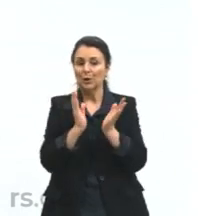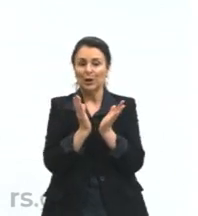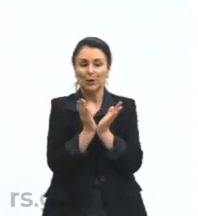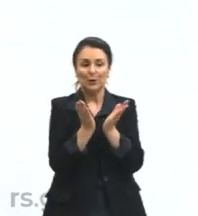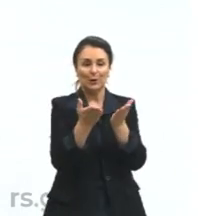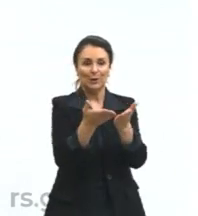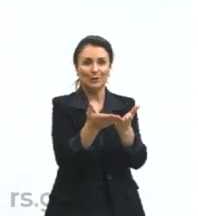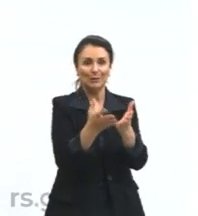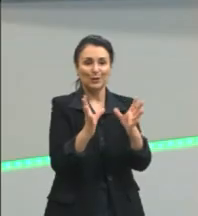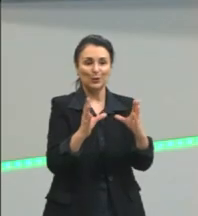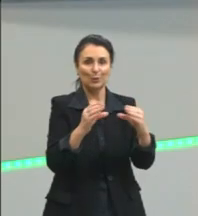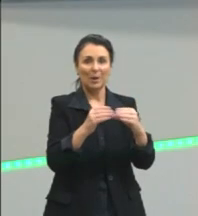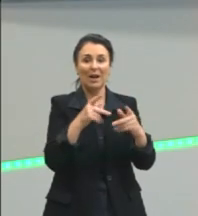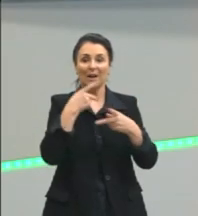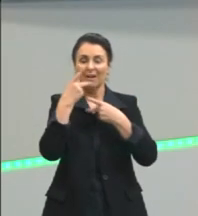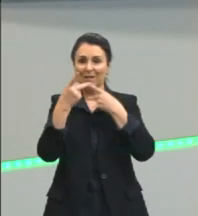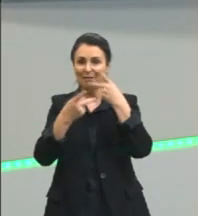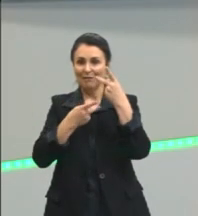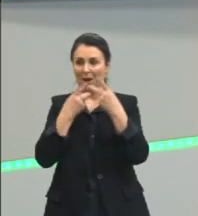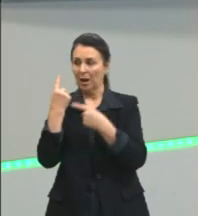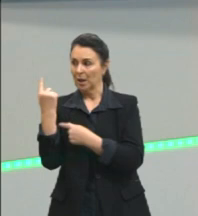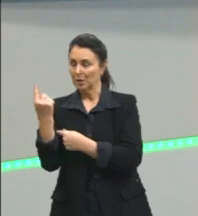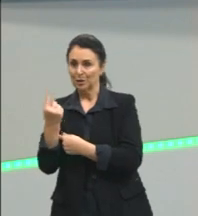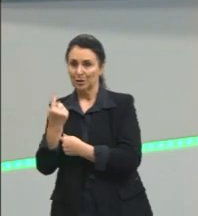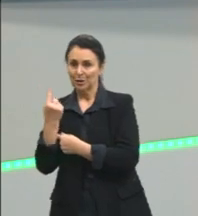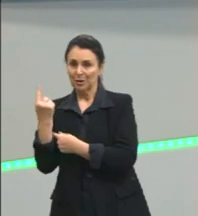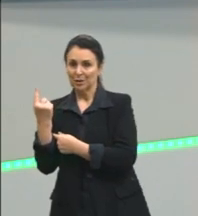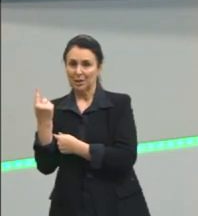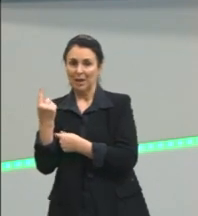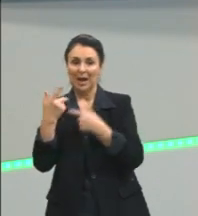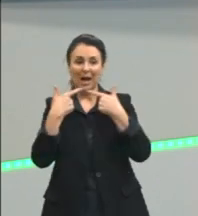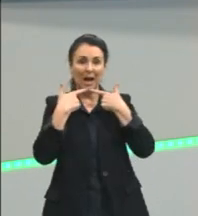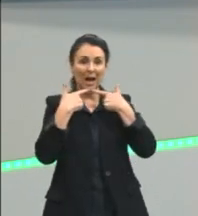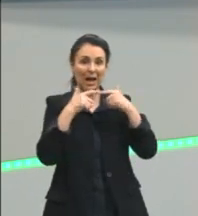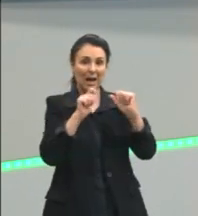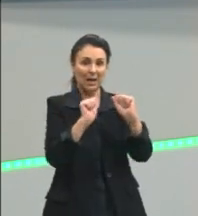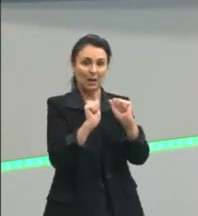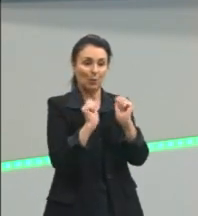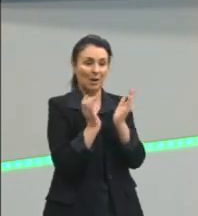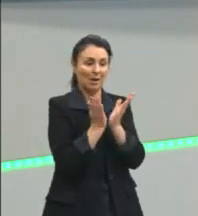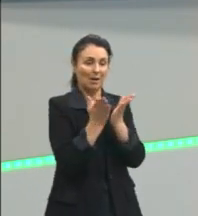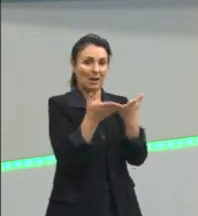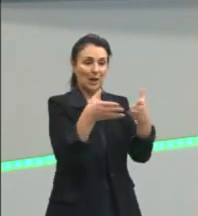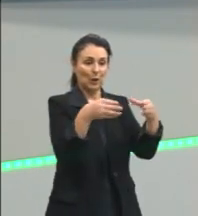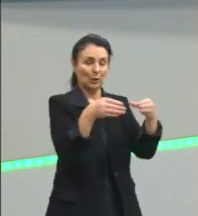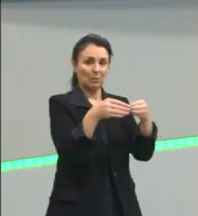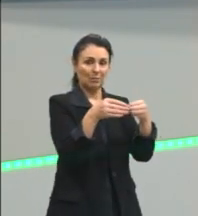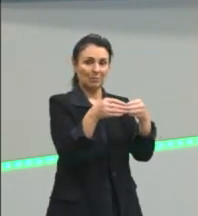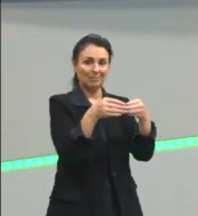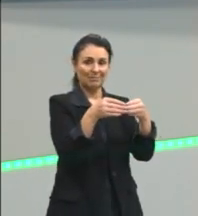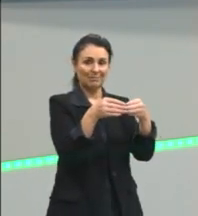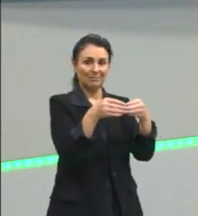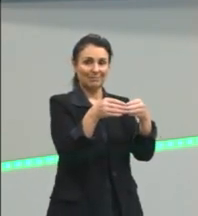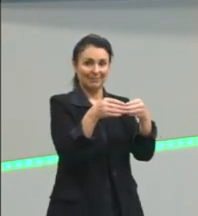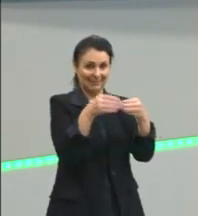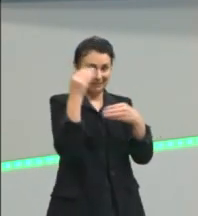A fala vai ser individual e a língua vai ser coletiva.